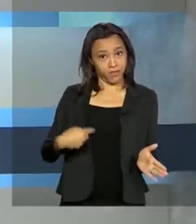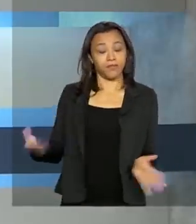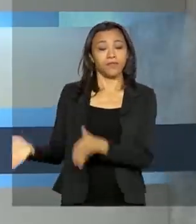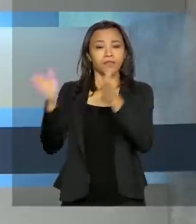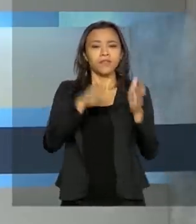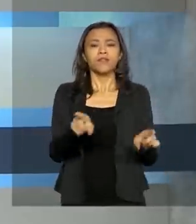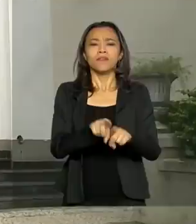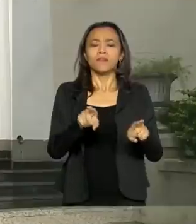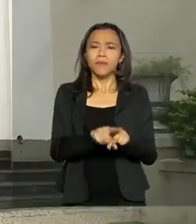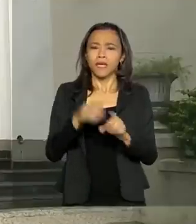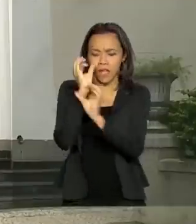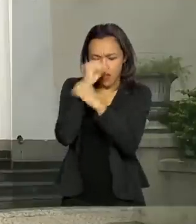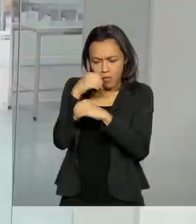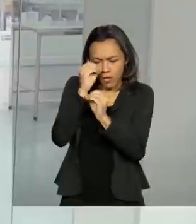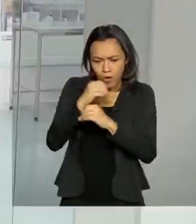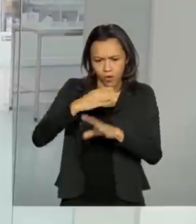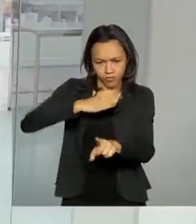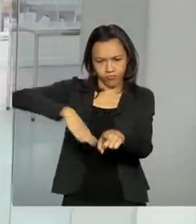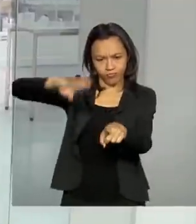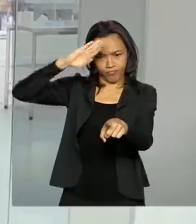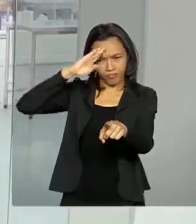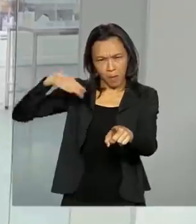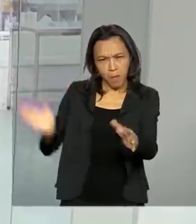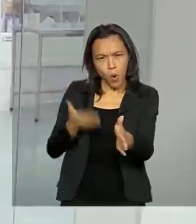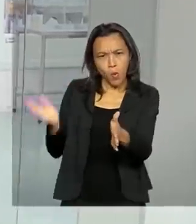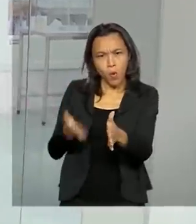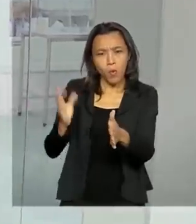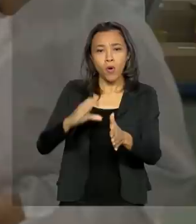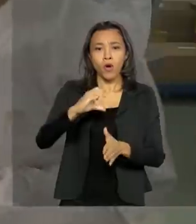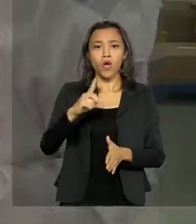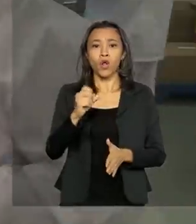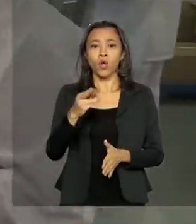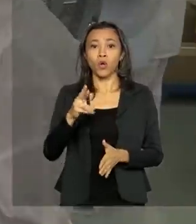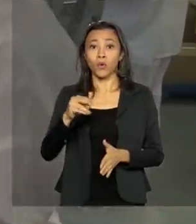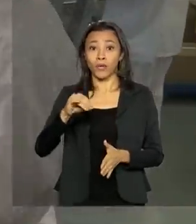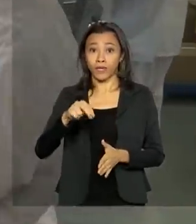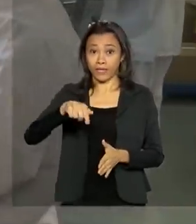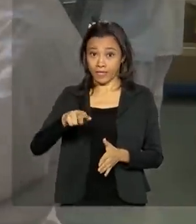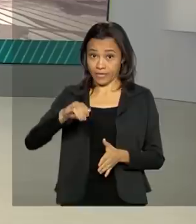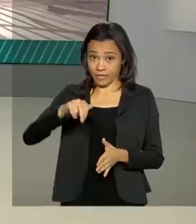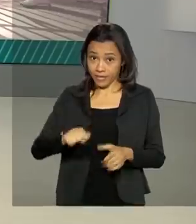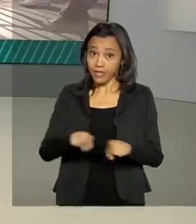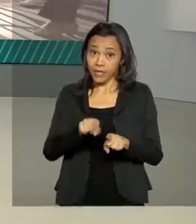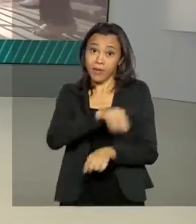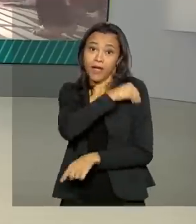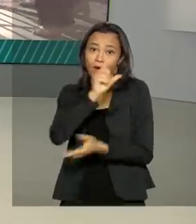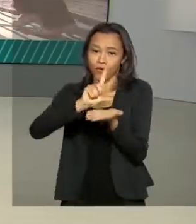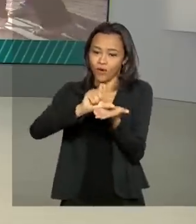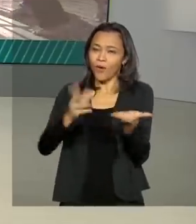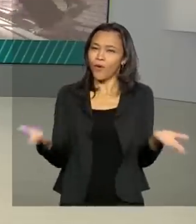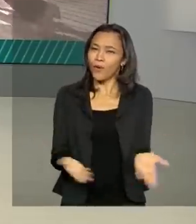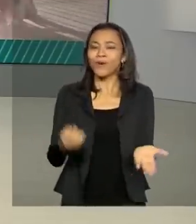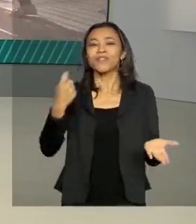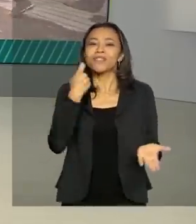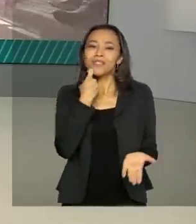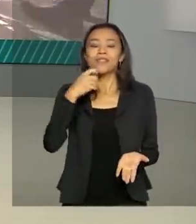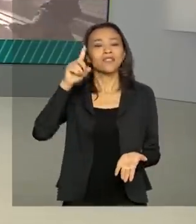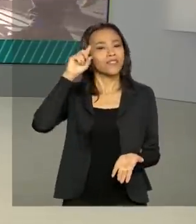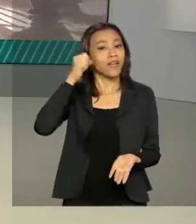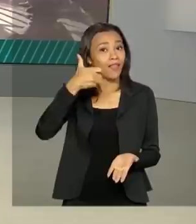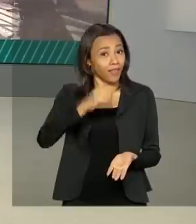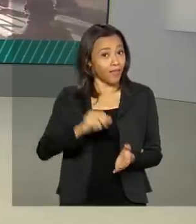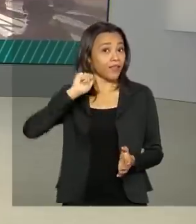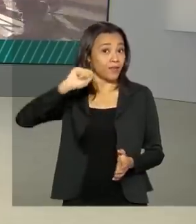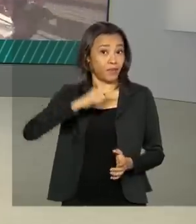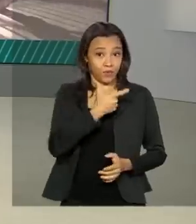também, o Laboratório do Exército reforça a produção de cloroquina e álcool gel. Hoje é sexta-feira, 10 de abril de 2020.